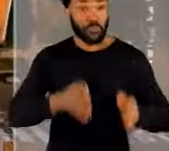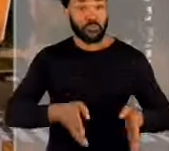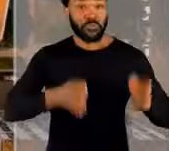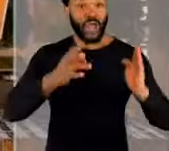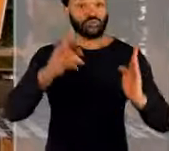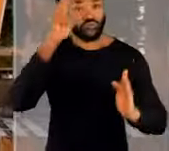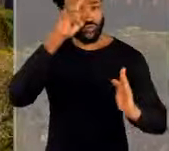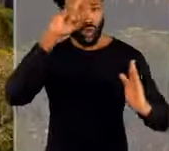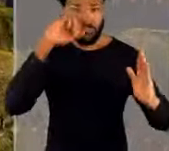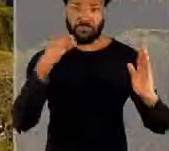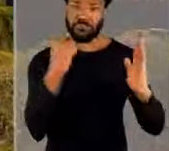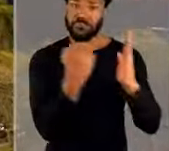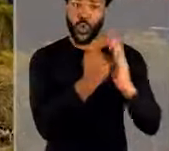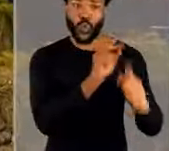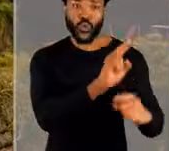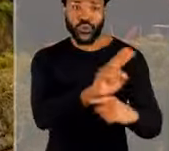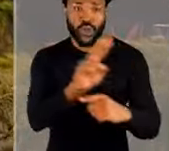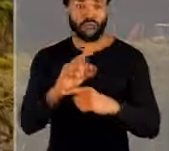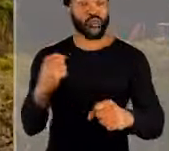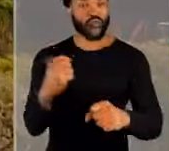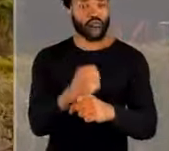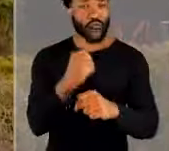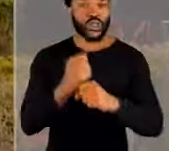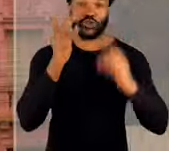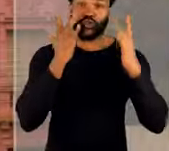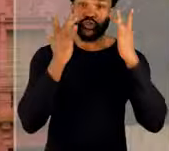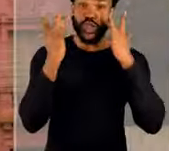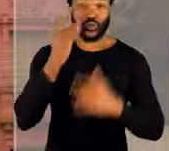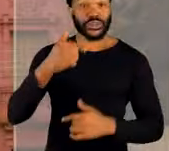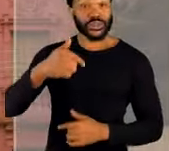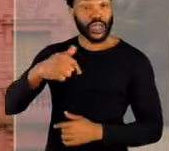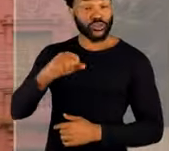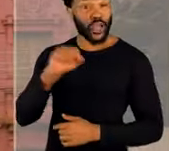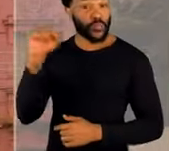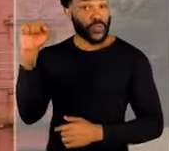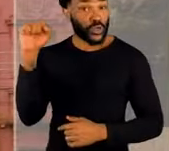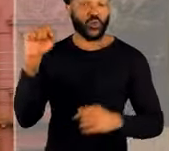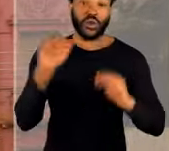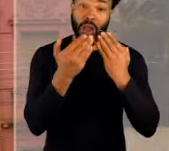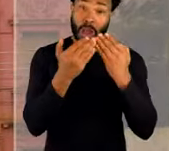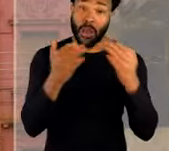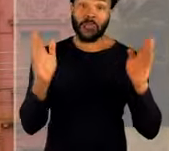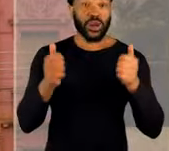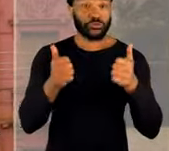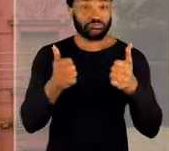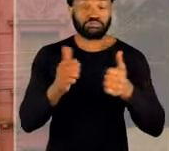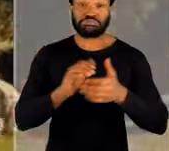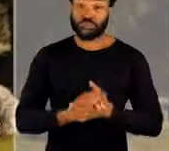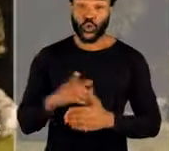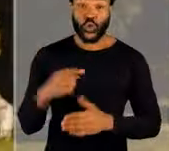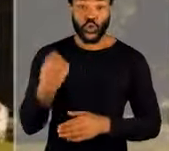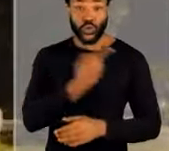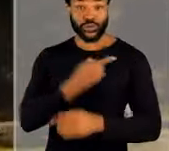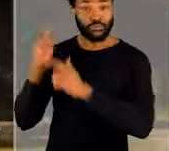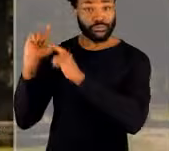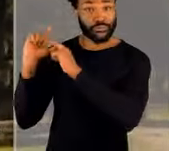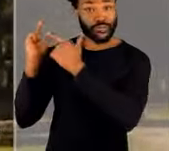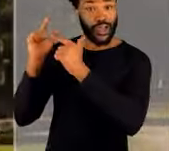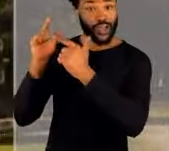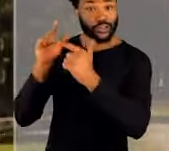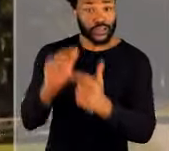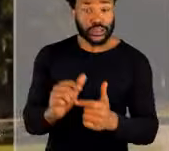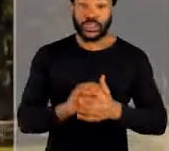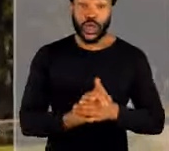Os prédios históricos eram cuidados, reformados. O teatro, 7 de abril, foi aberto e funcionava. Nossos costumes e